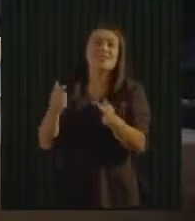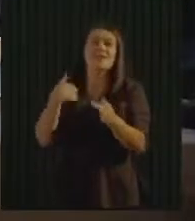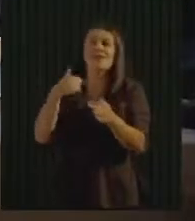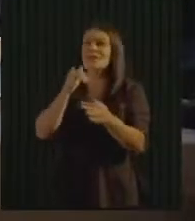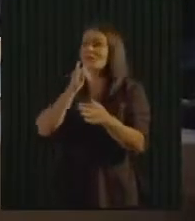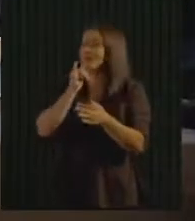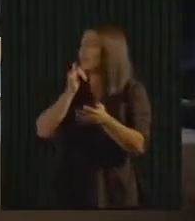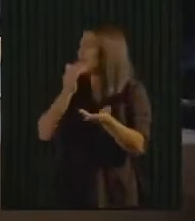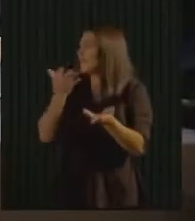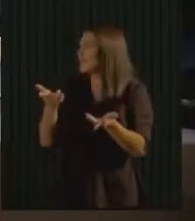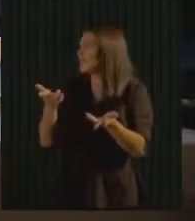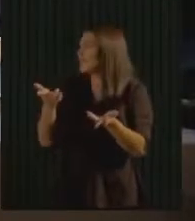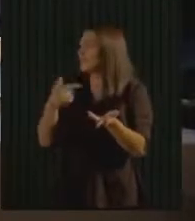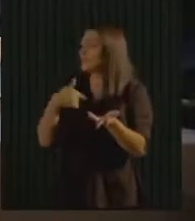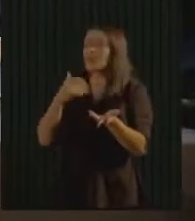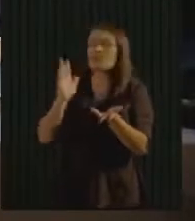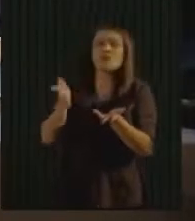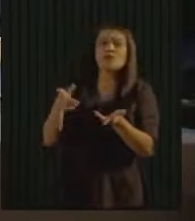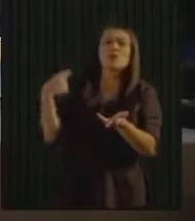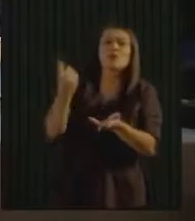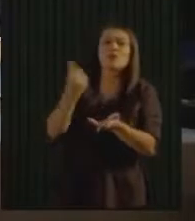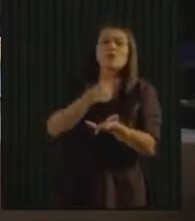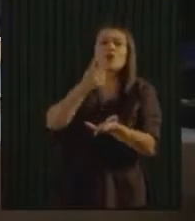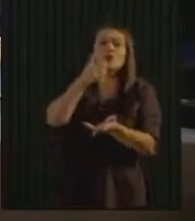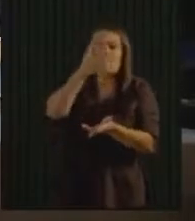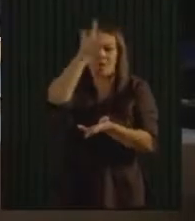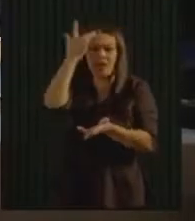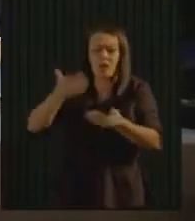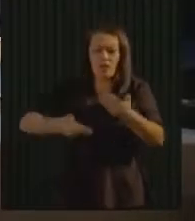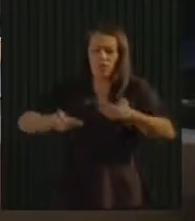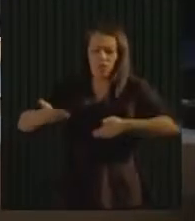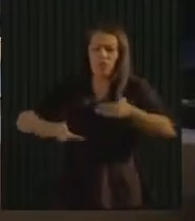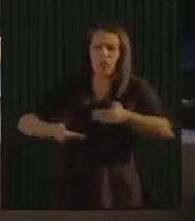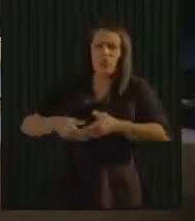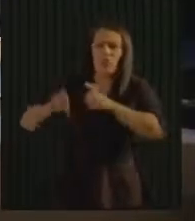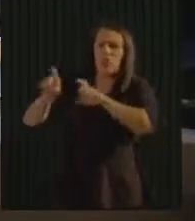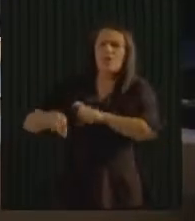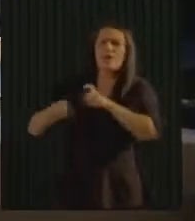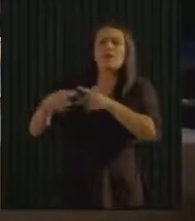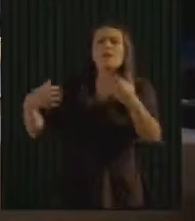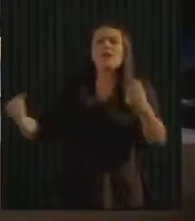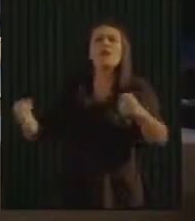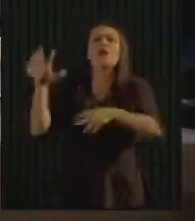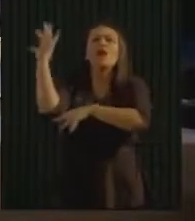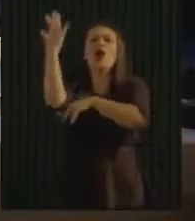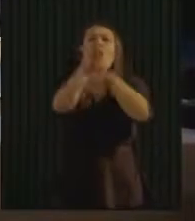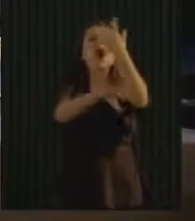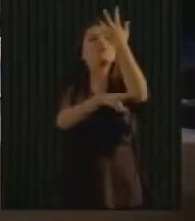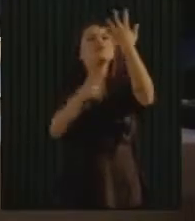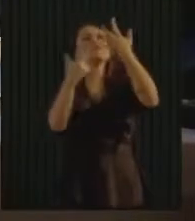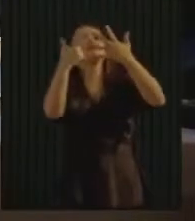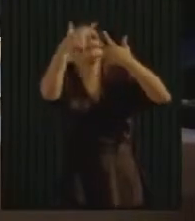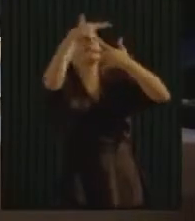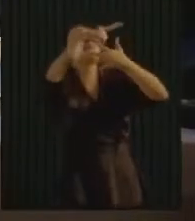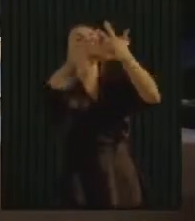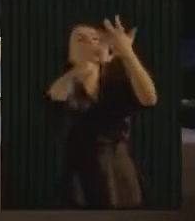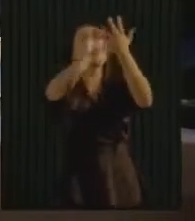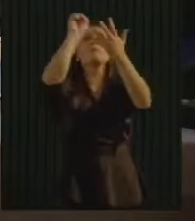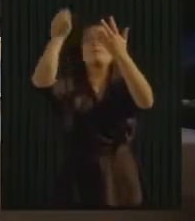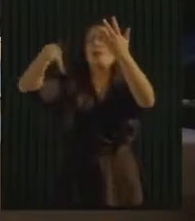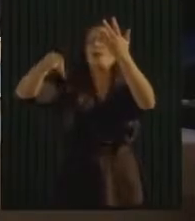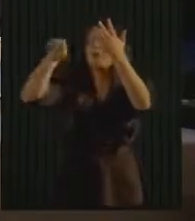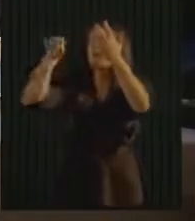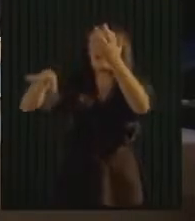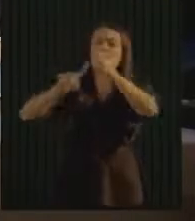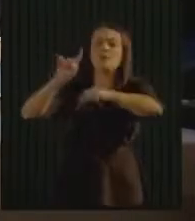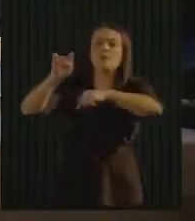é só quebrar o paradigma, porque está lá o nosso gari, ao invés de coletar sacolas, coletando galhadas e folhas. E o descarte é super